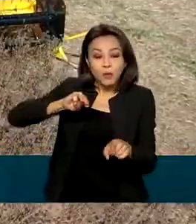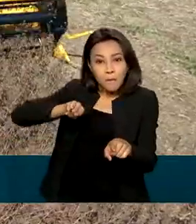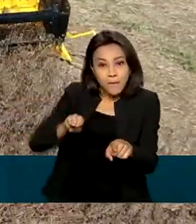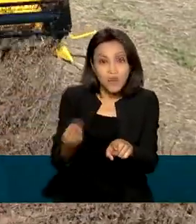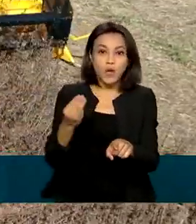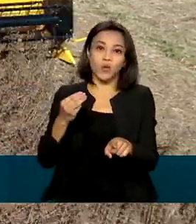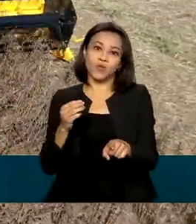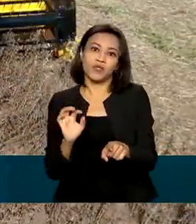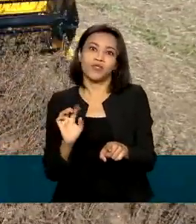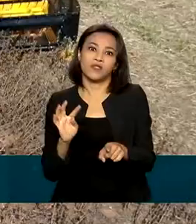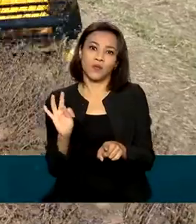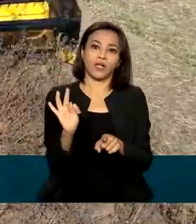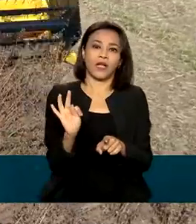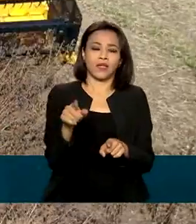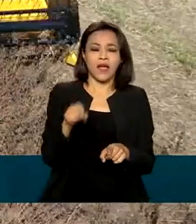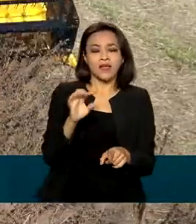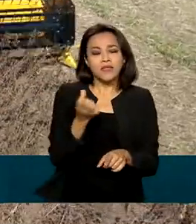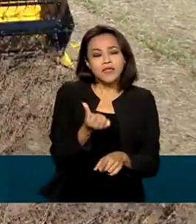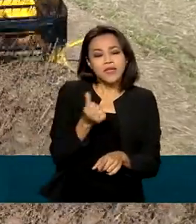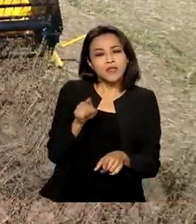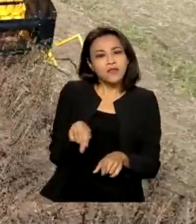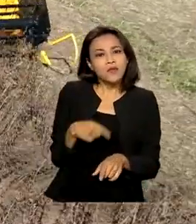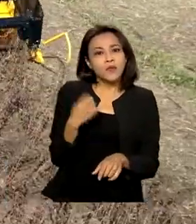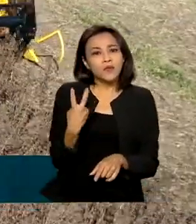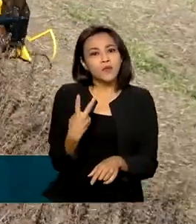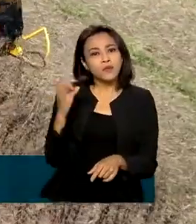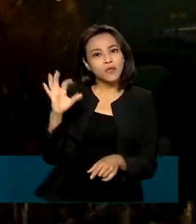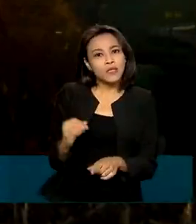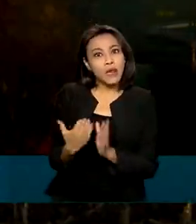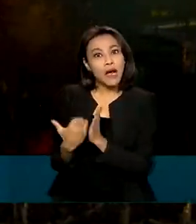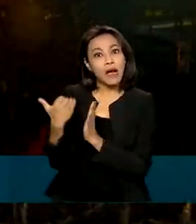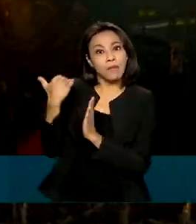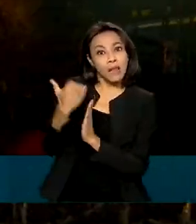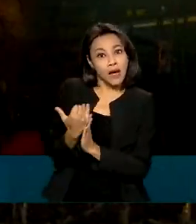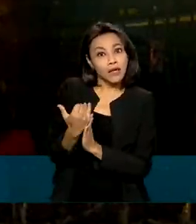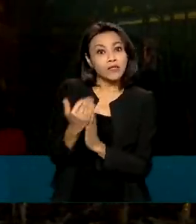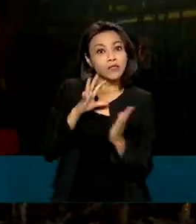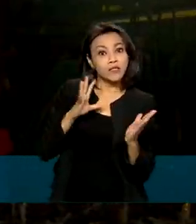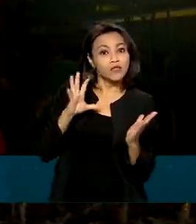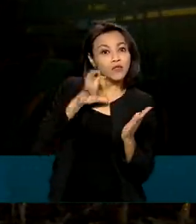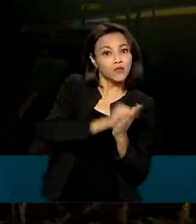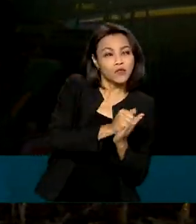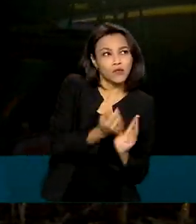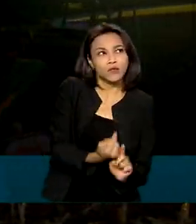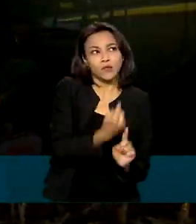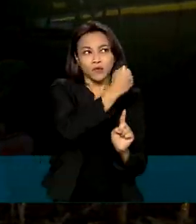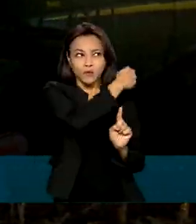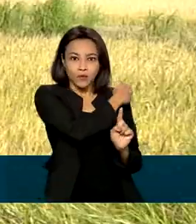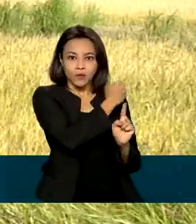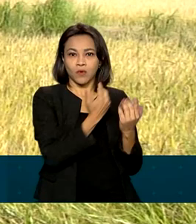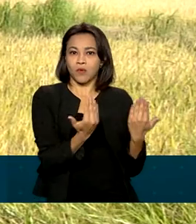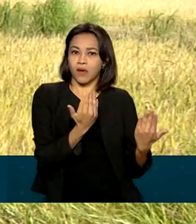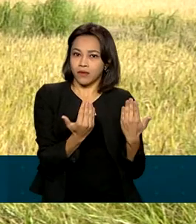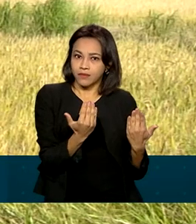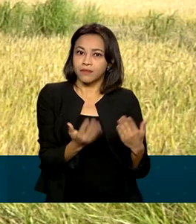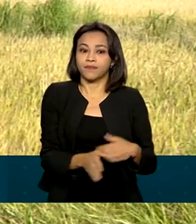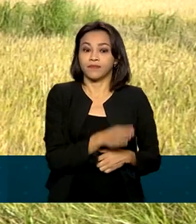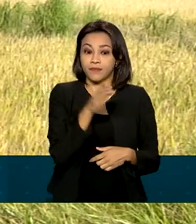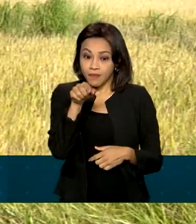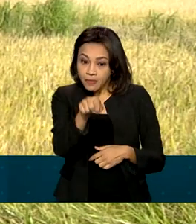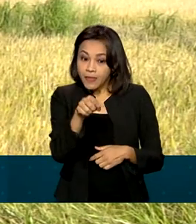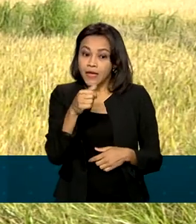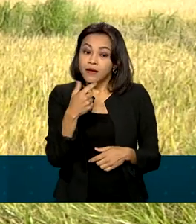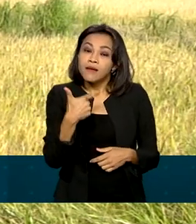um total de 6,2% maior que o registrado na temporada anterior. Cerca de